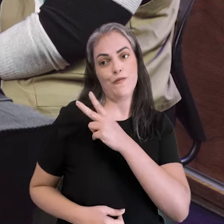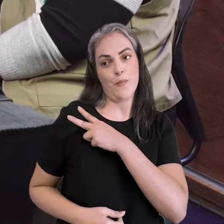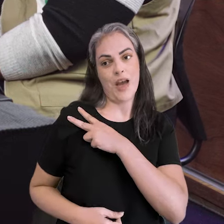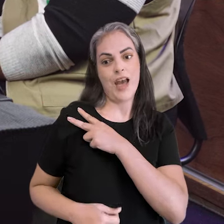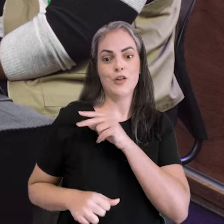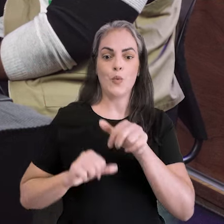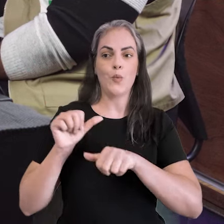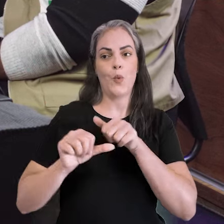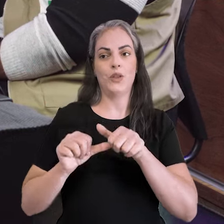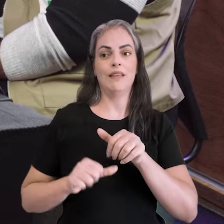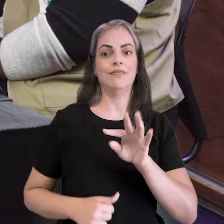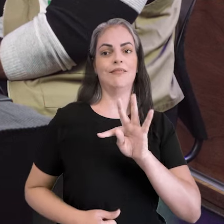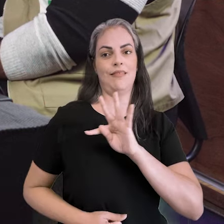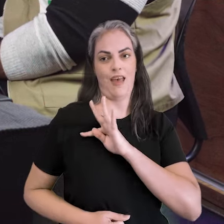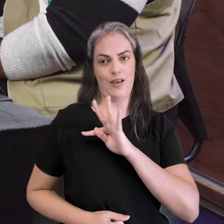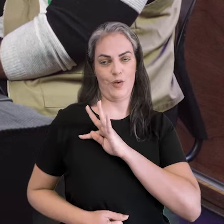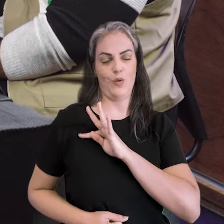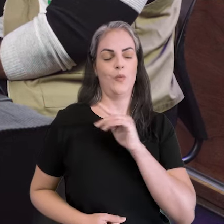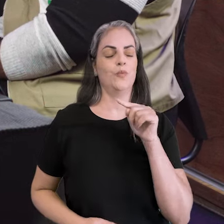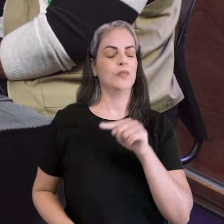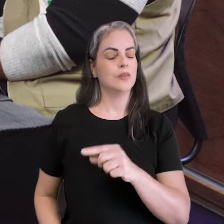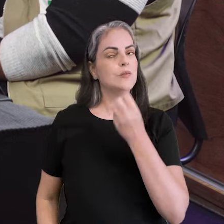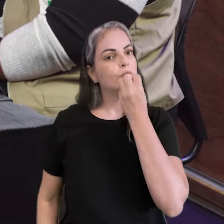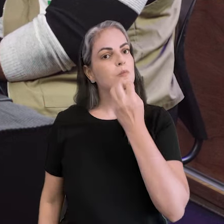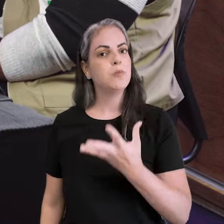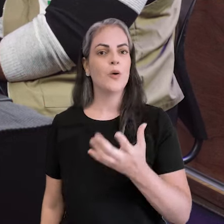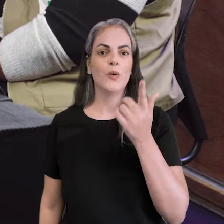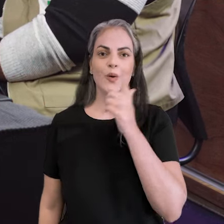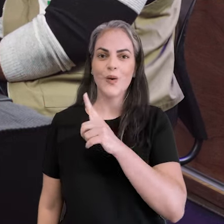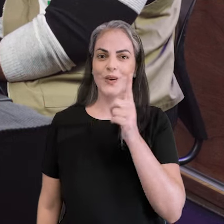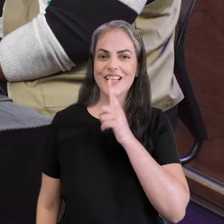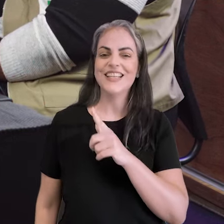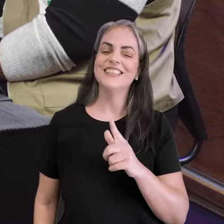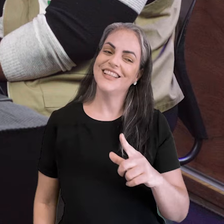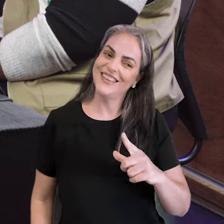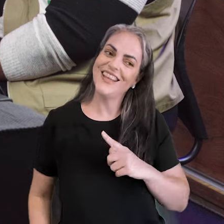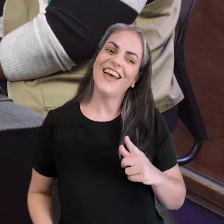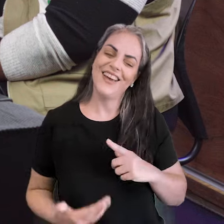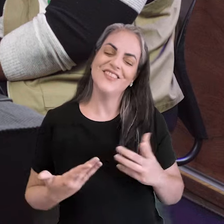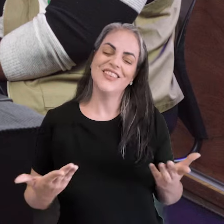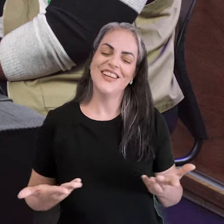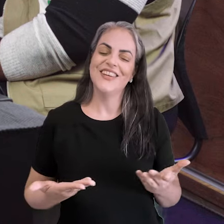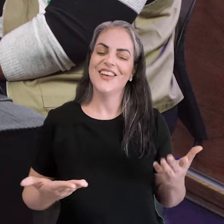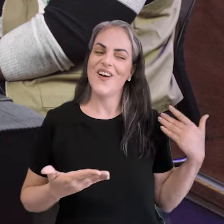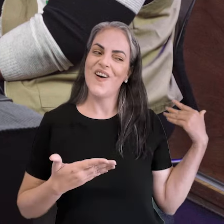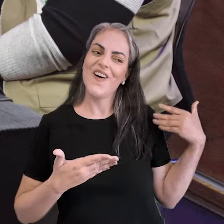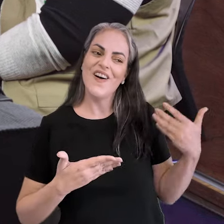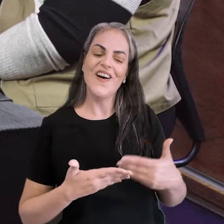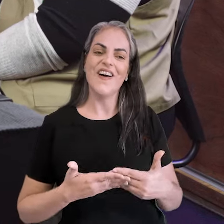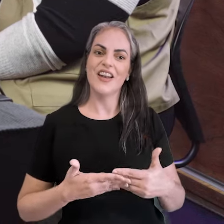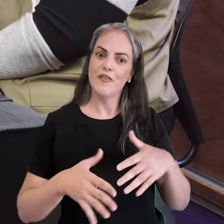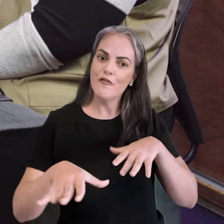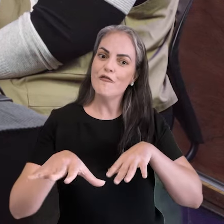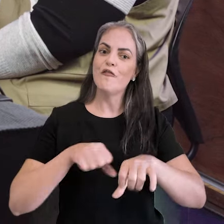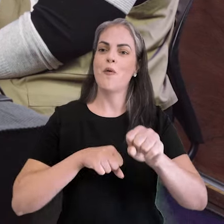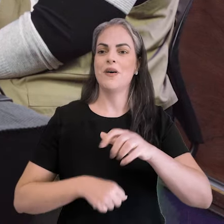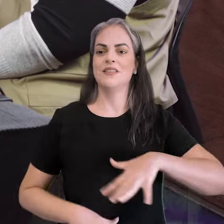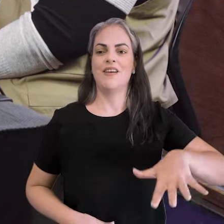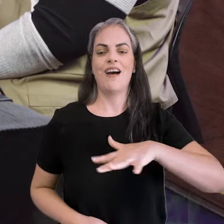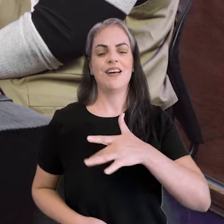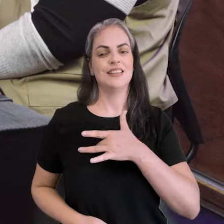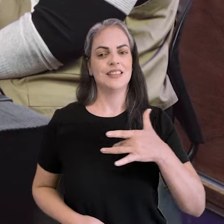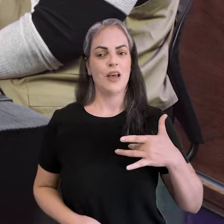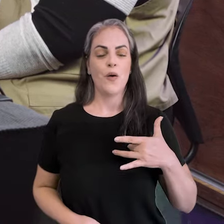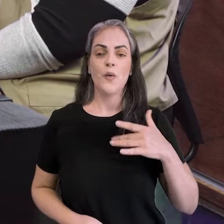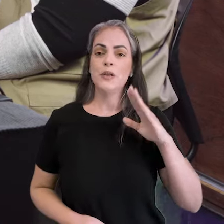técnico. Então, acho que isso é uma das grandes conquistas que a gente teve nos últimos tempos na formação em saúde, principalmente